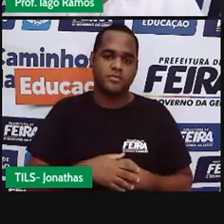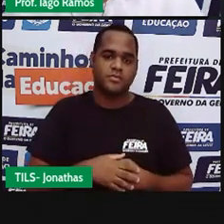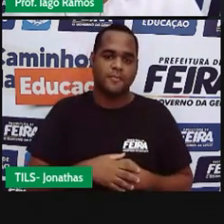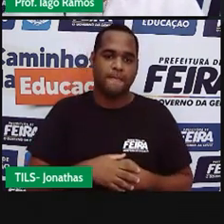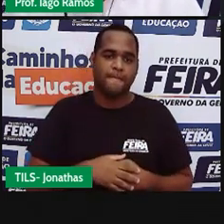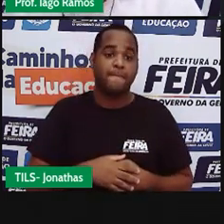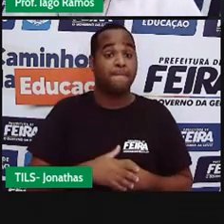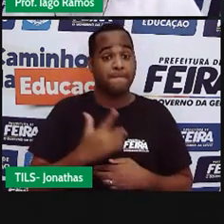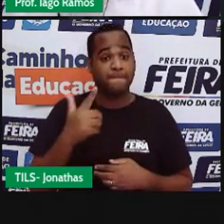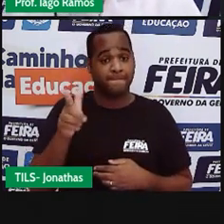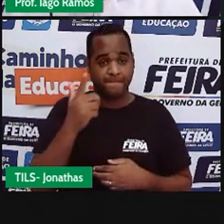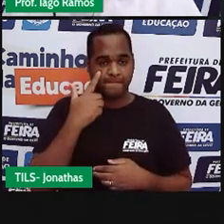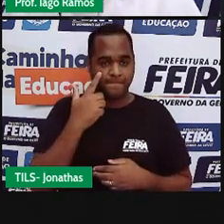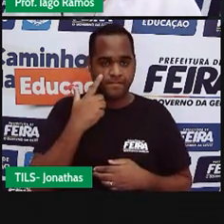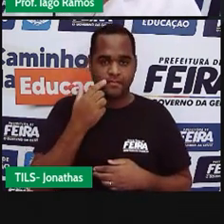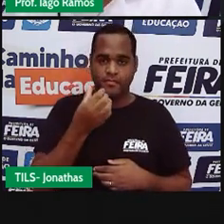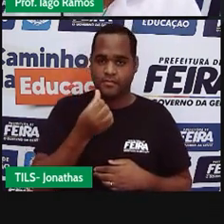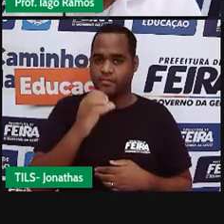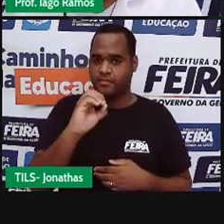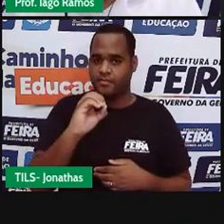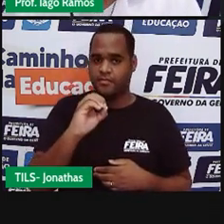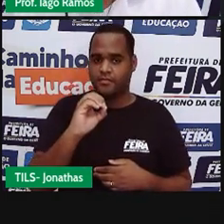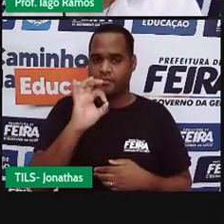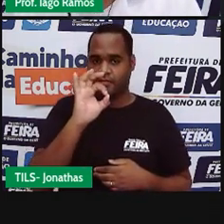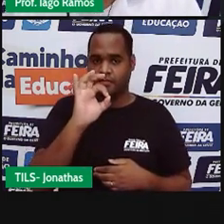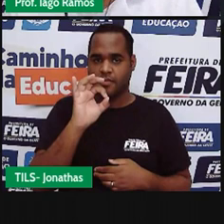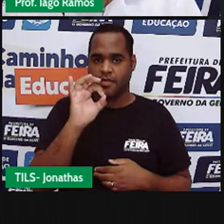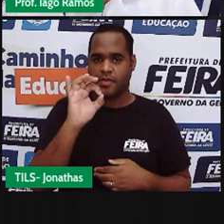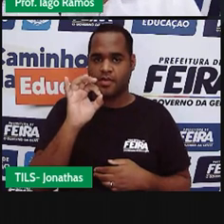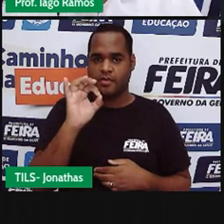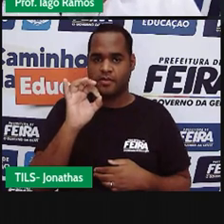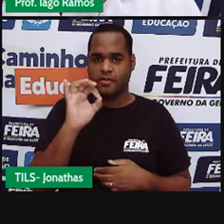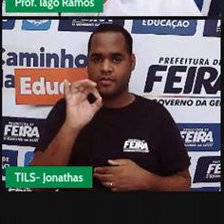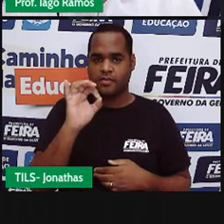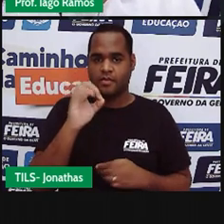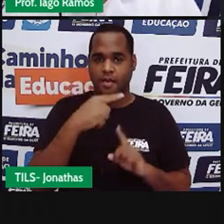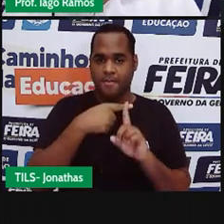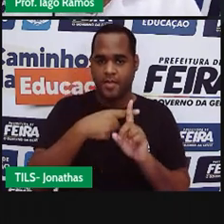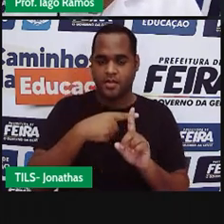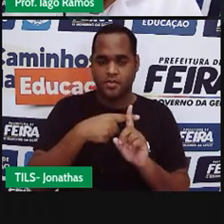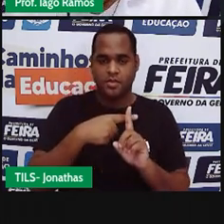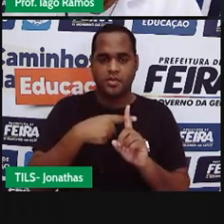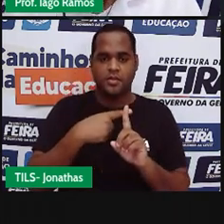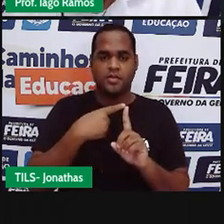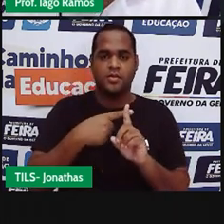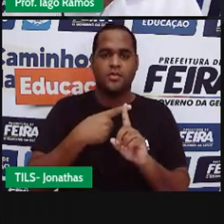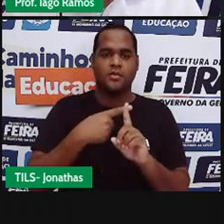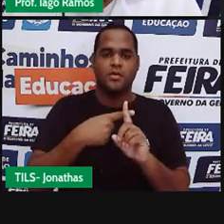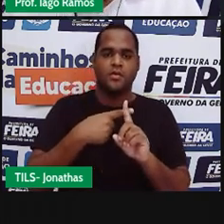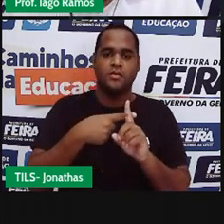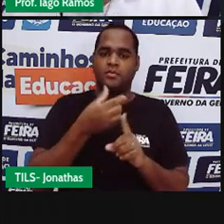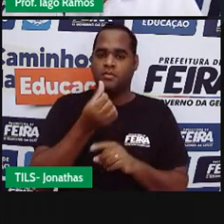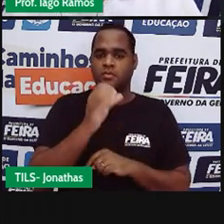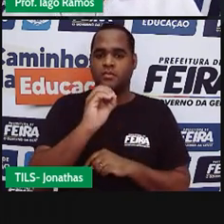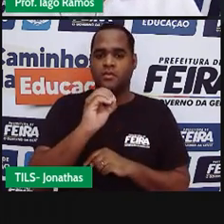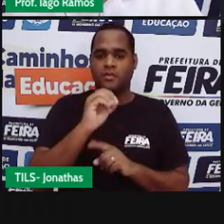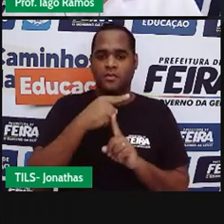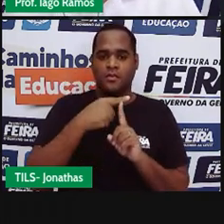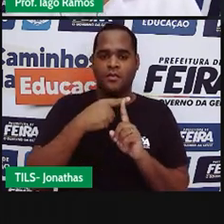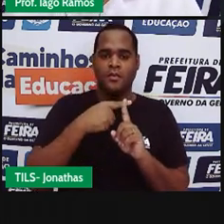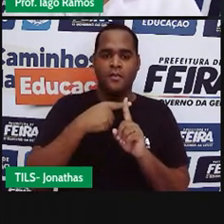Então, vamos lá. 60, mais 60,